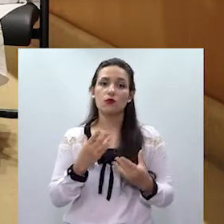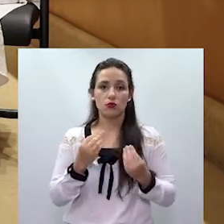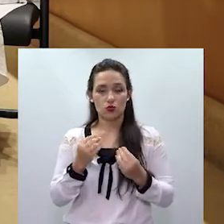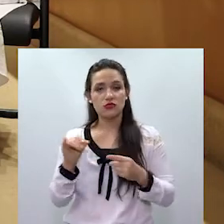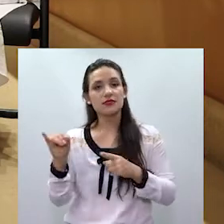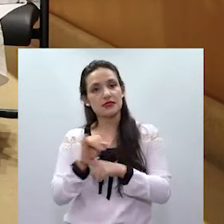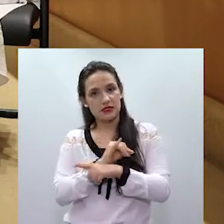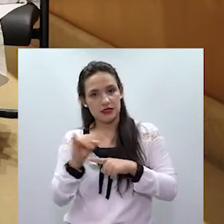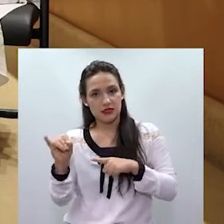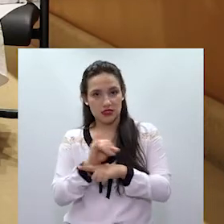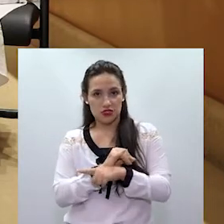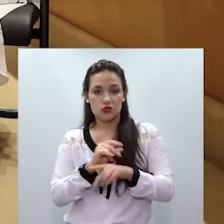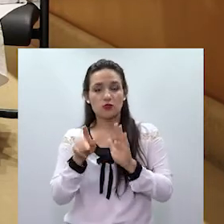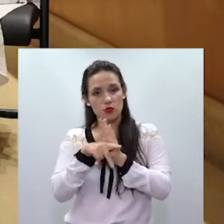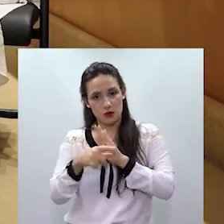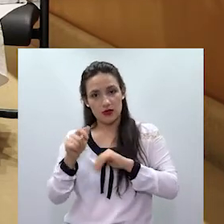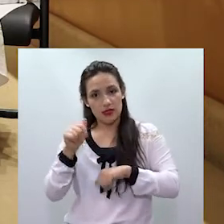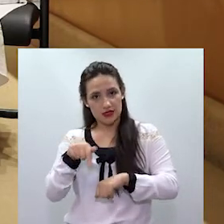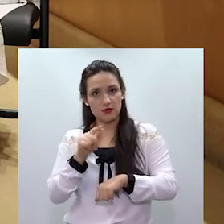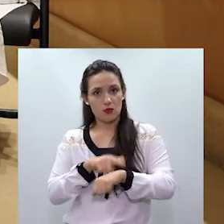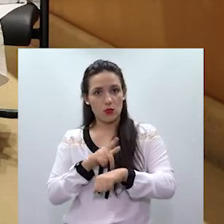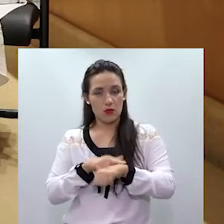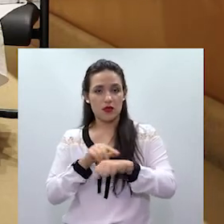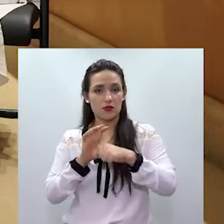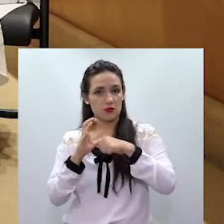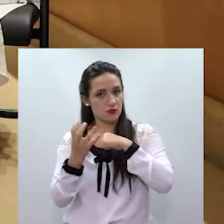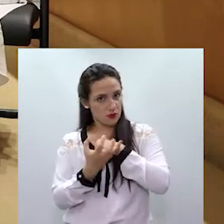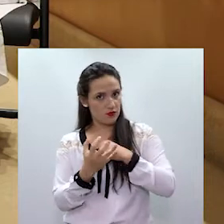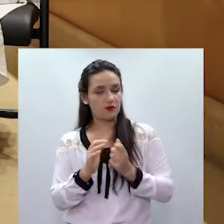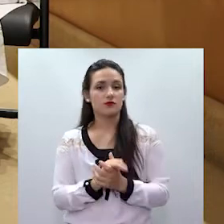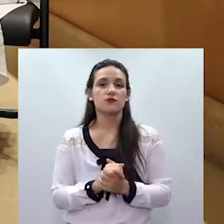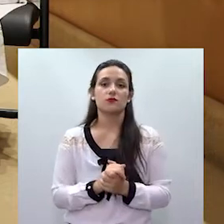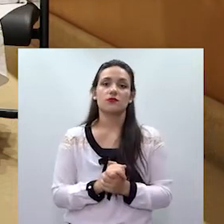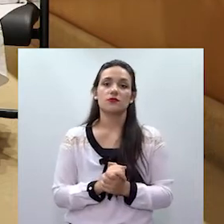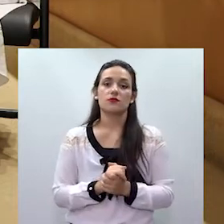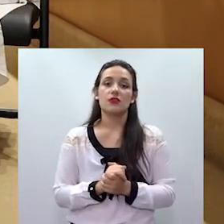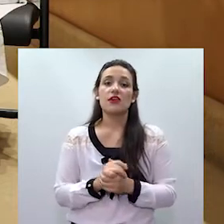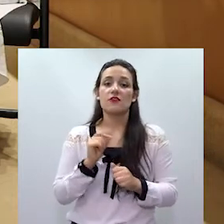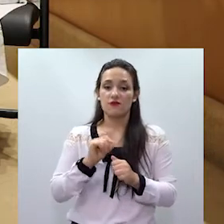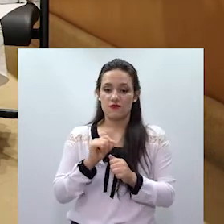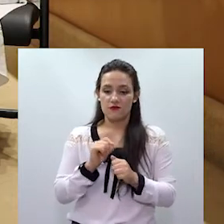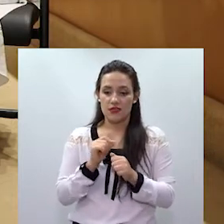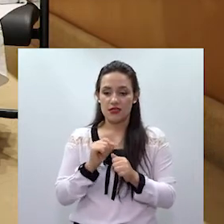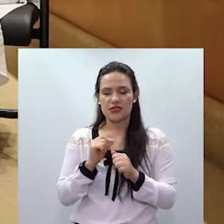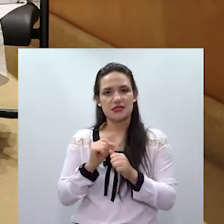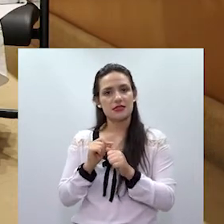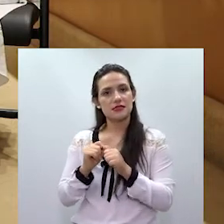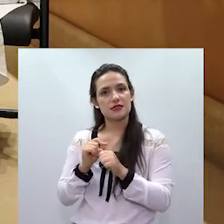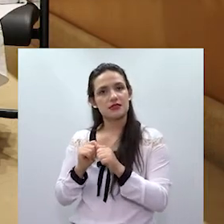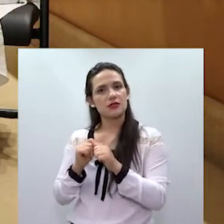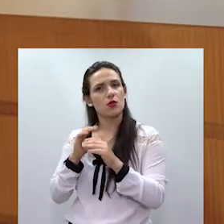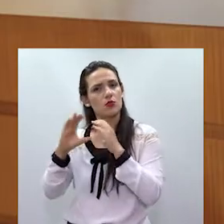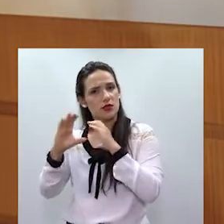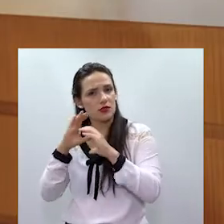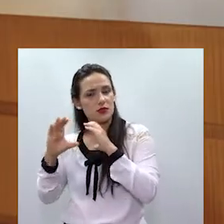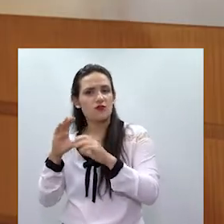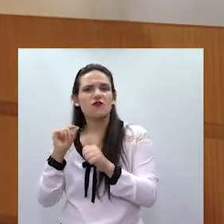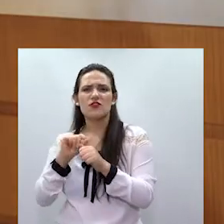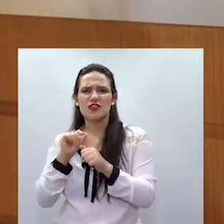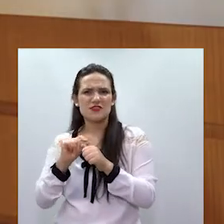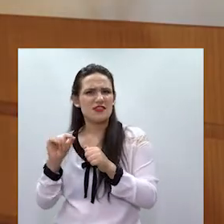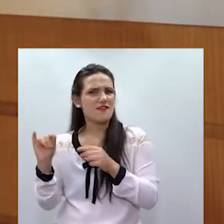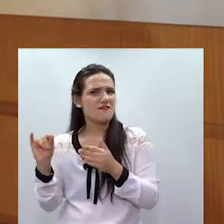de pandemia, em parceria, a Coordenadoria da Mulher, em parceria com a Comunicação Social, fez diversas